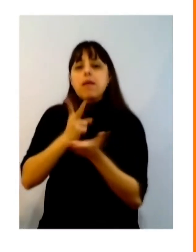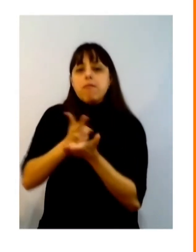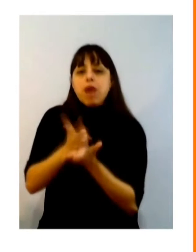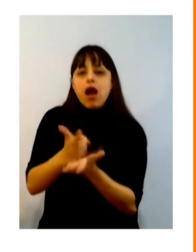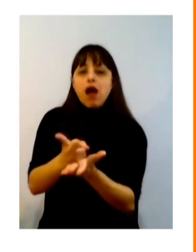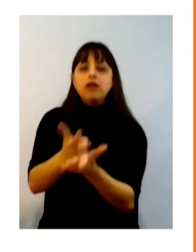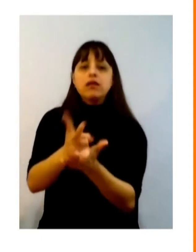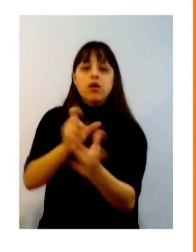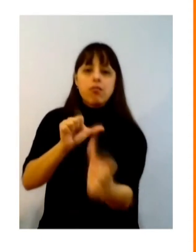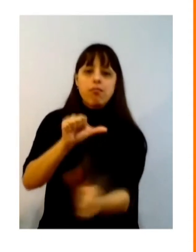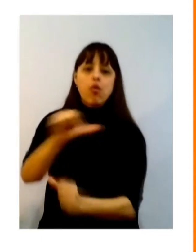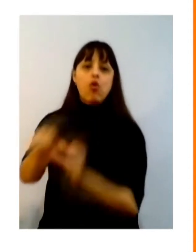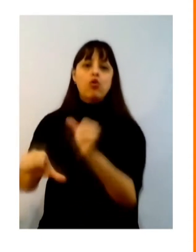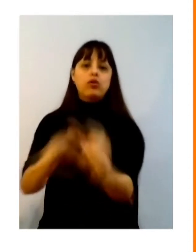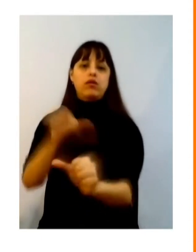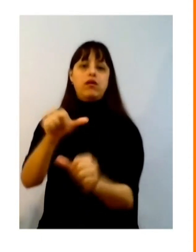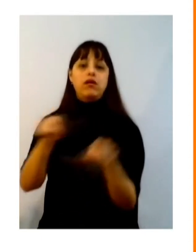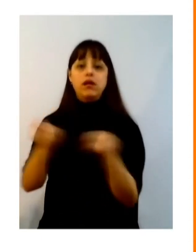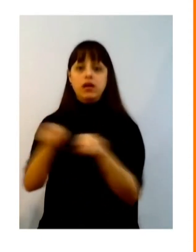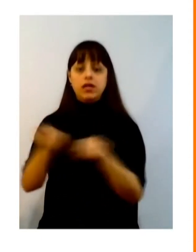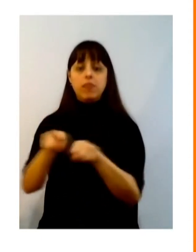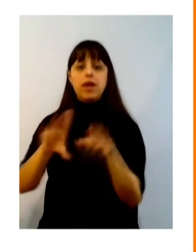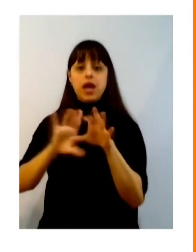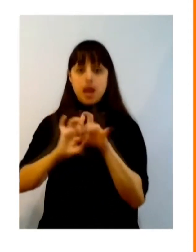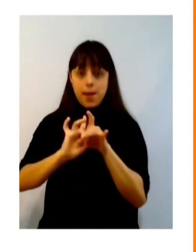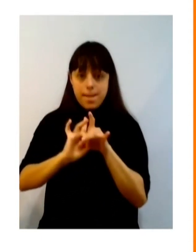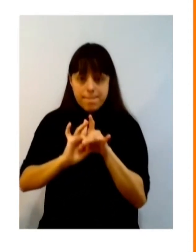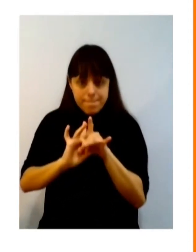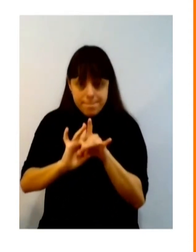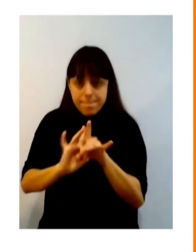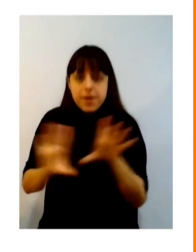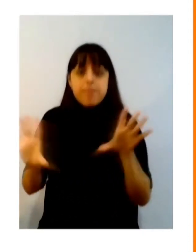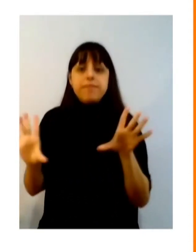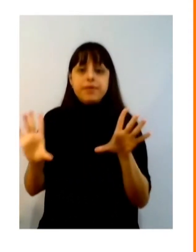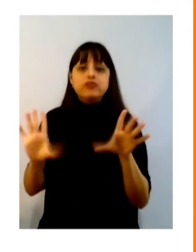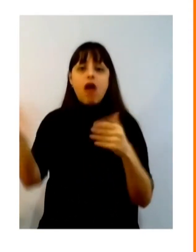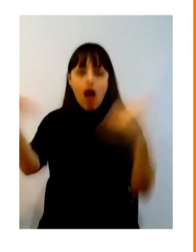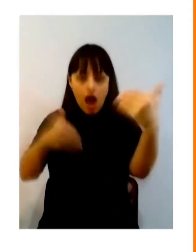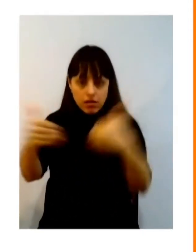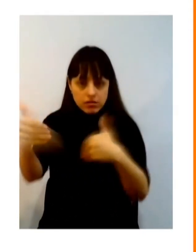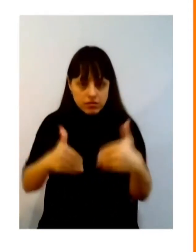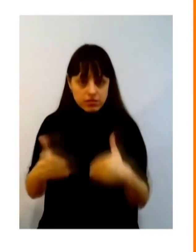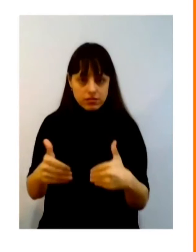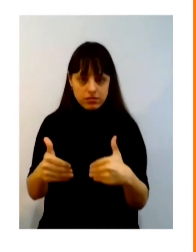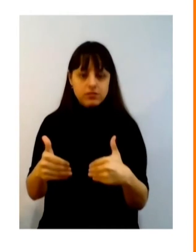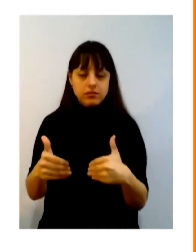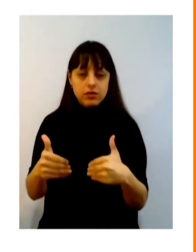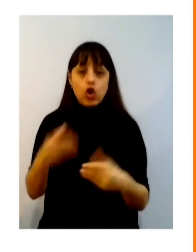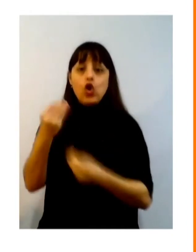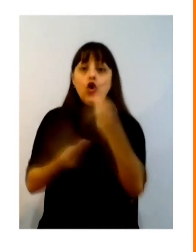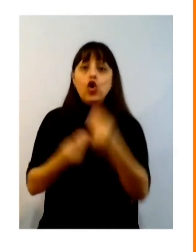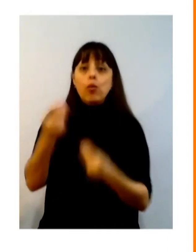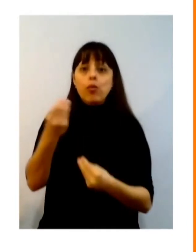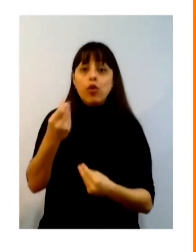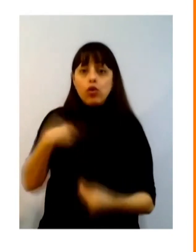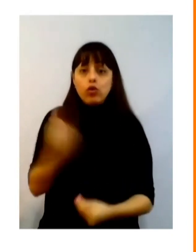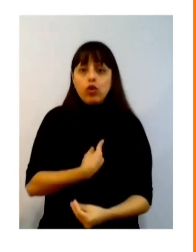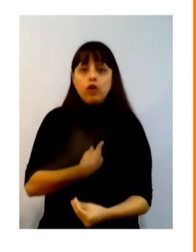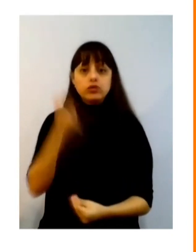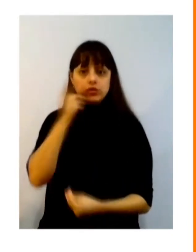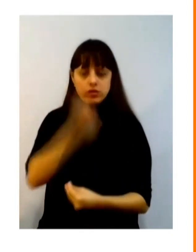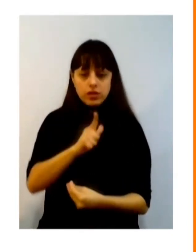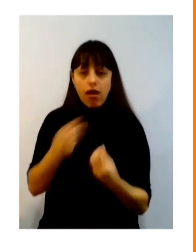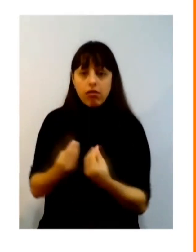acesso também, é a dizer, como abrem espacios e como nos permitem ganhar recursos de poder, e